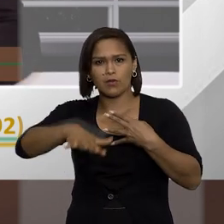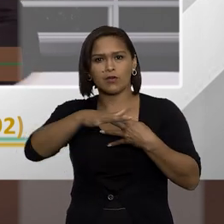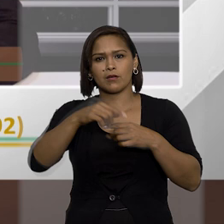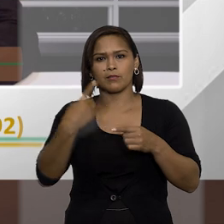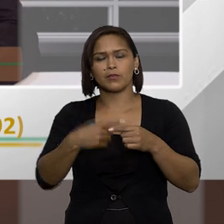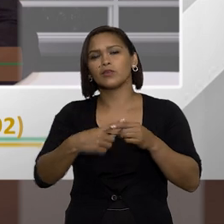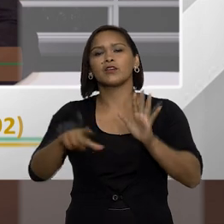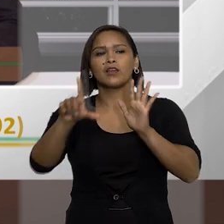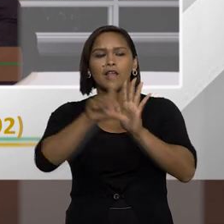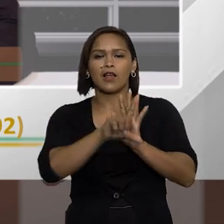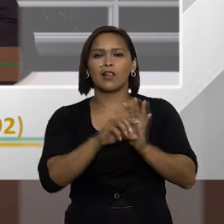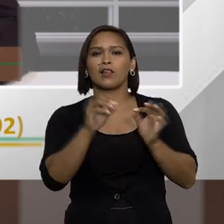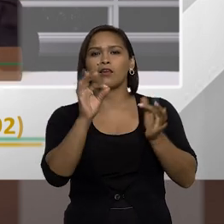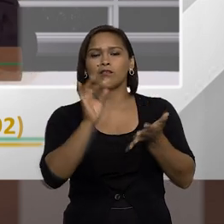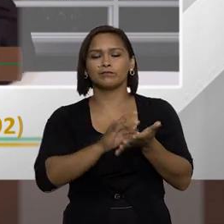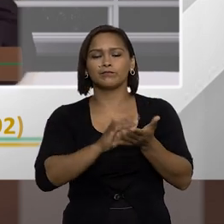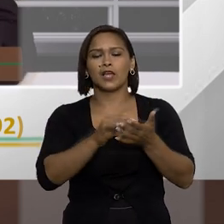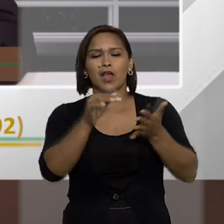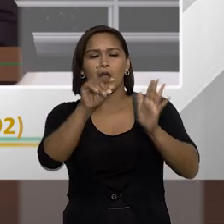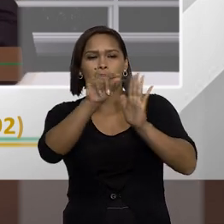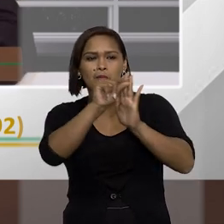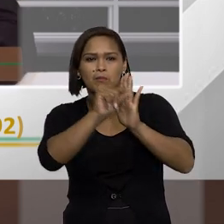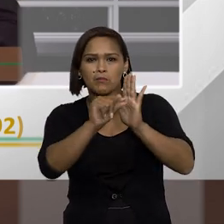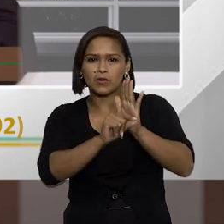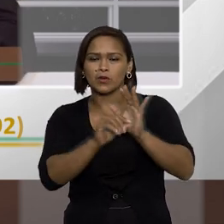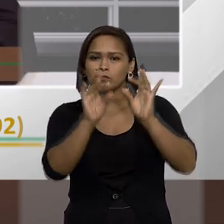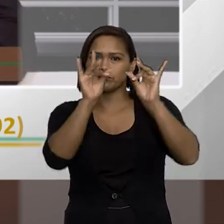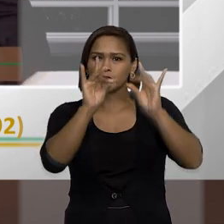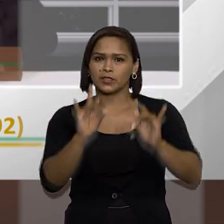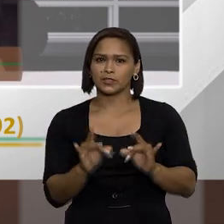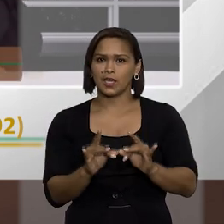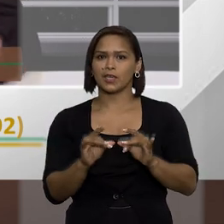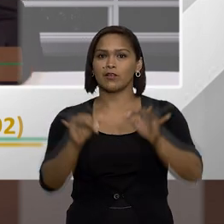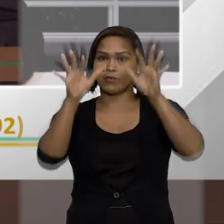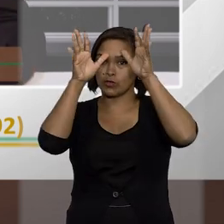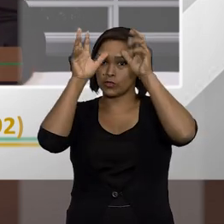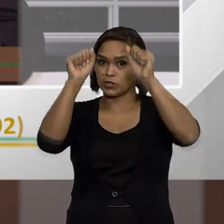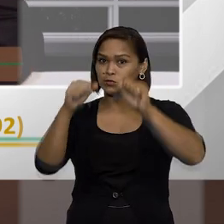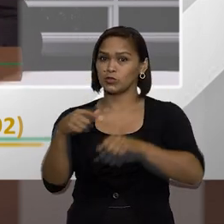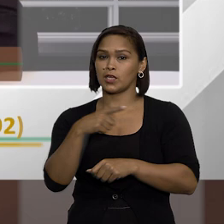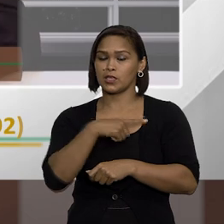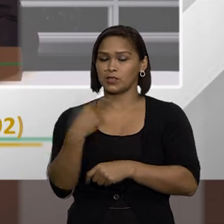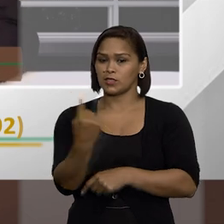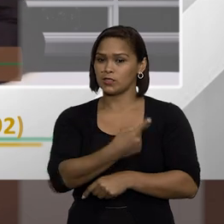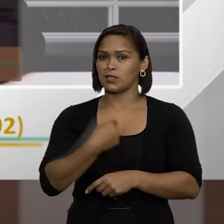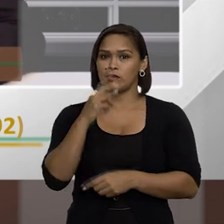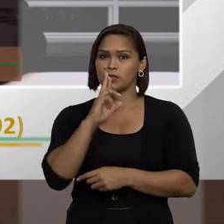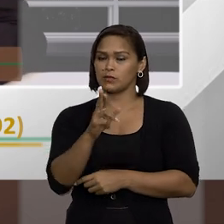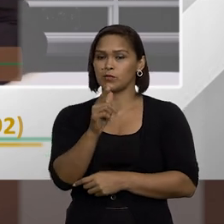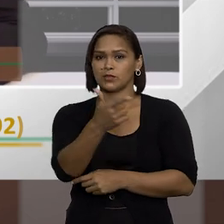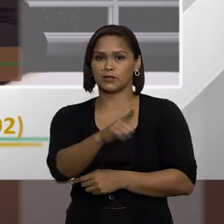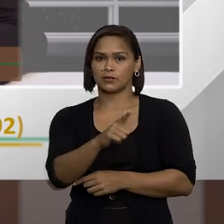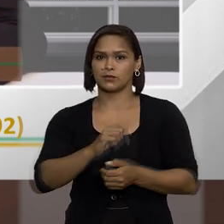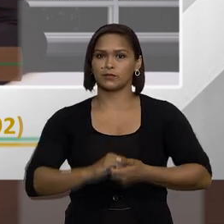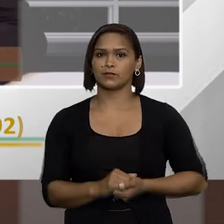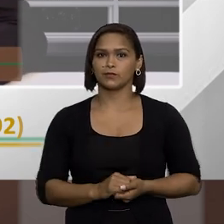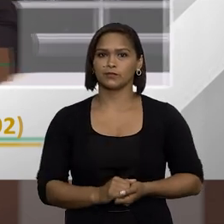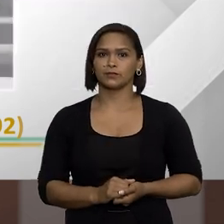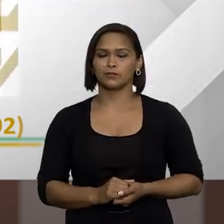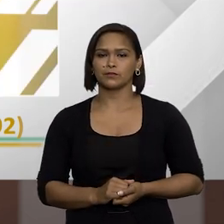jurisprudência porque a lei ela realmente tem muitas brechas e se não fossem os tribunais superiores nós estaríamos aí sem resposta